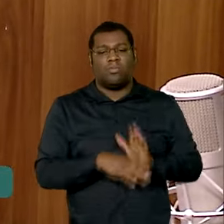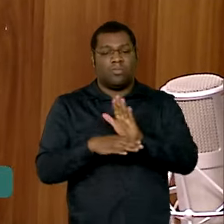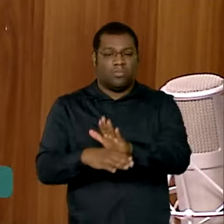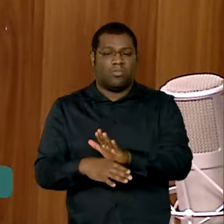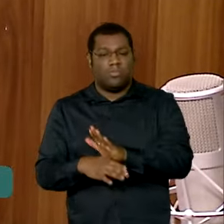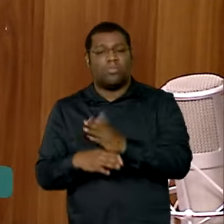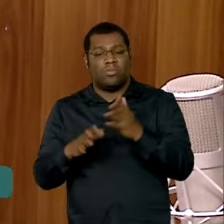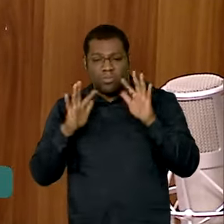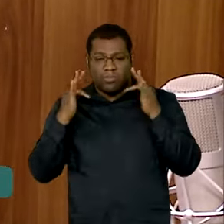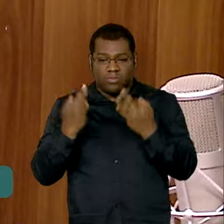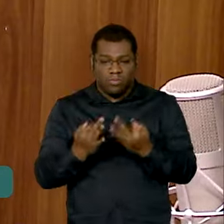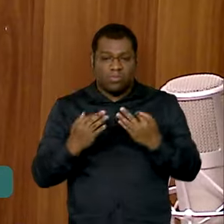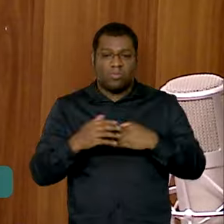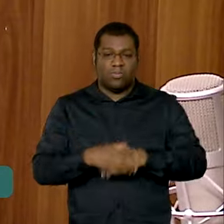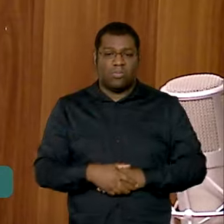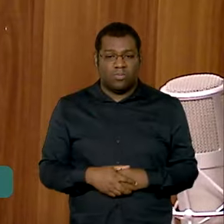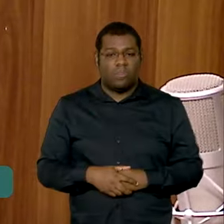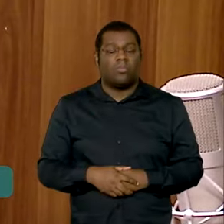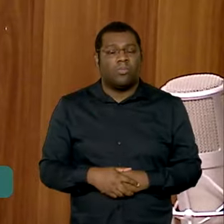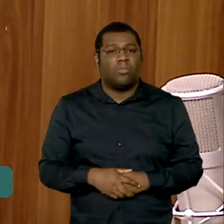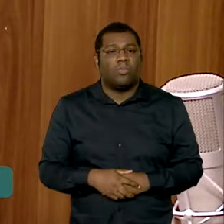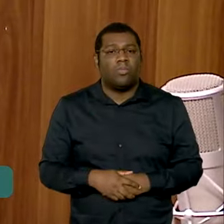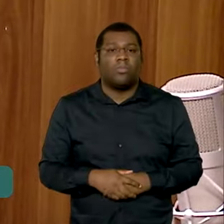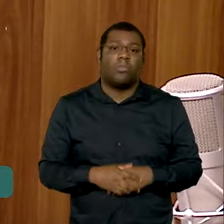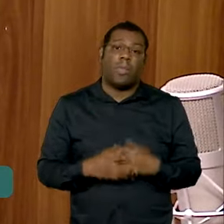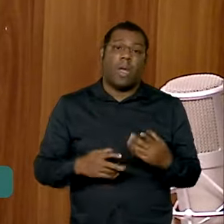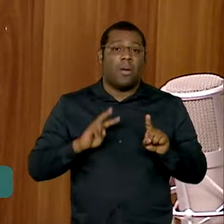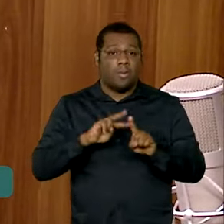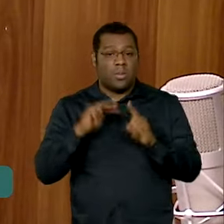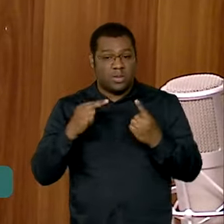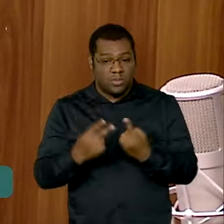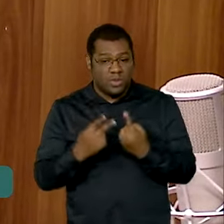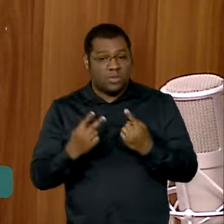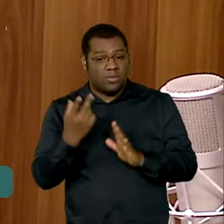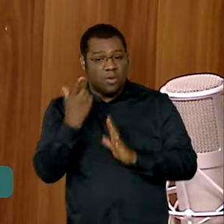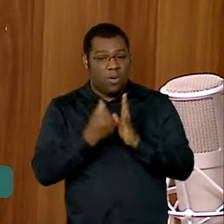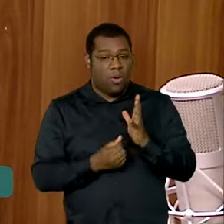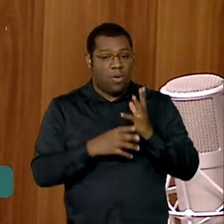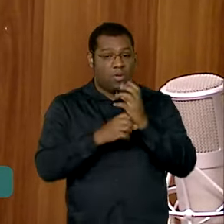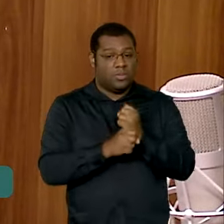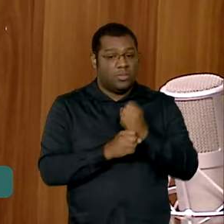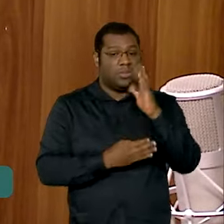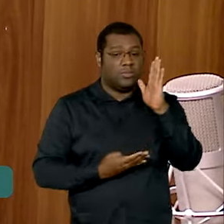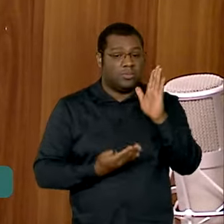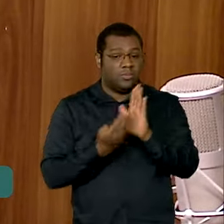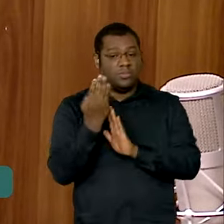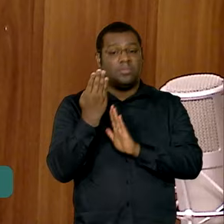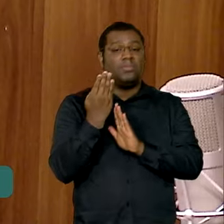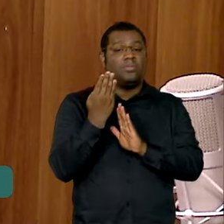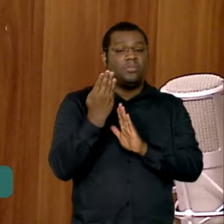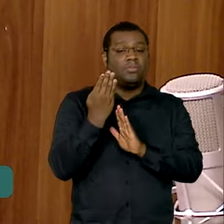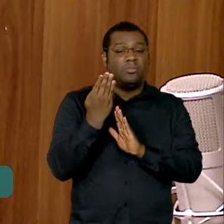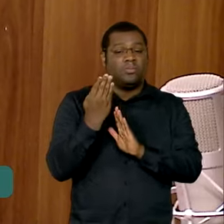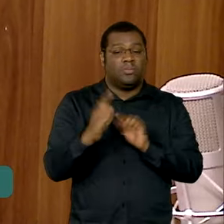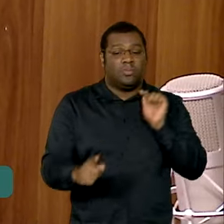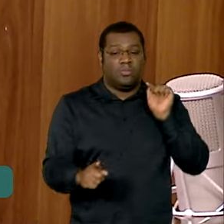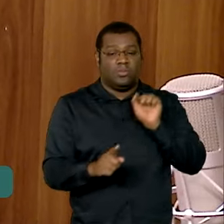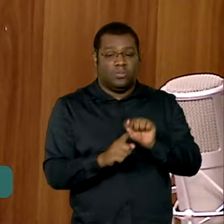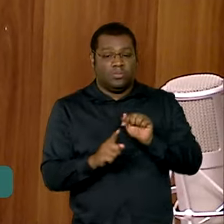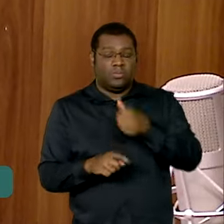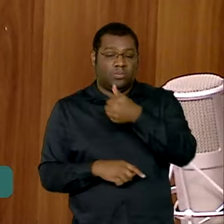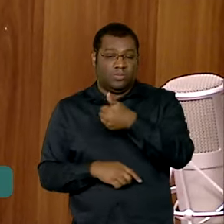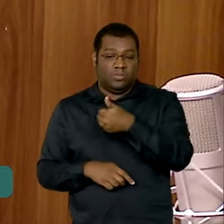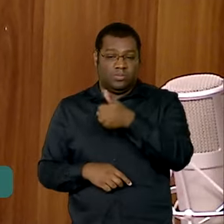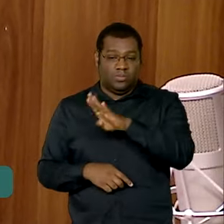muito o orçamento para um bilhão. Se nós tivermos o sucesso nesse ano de